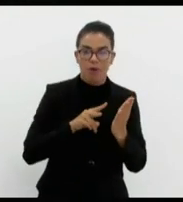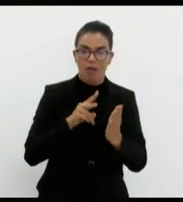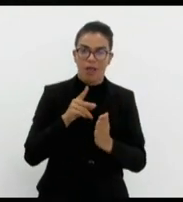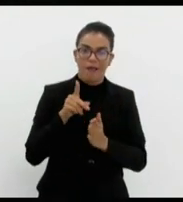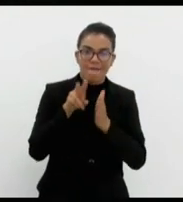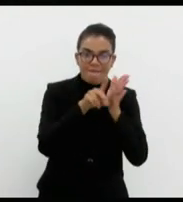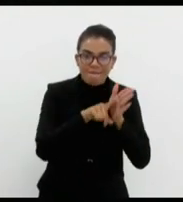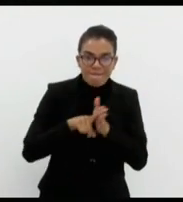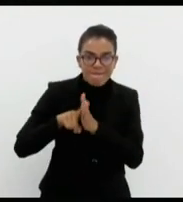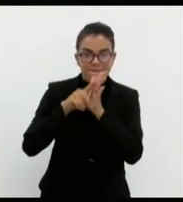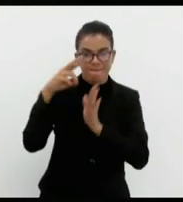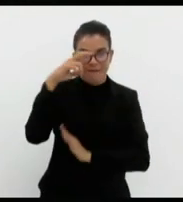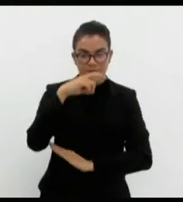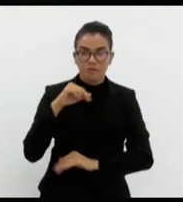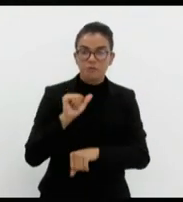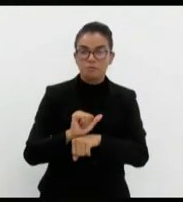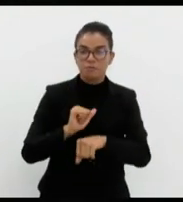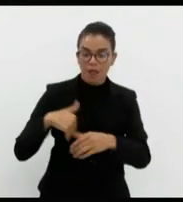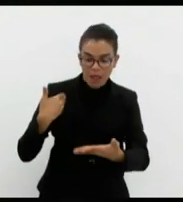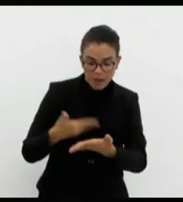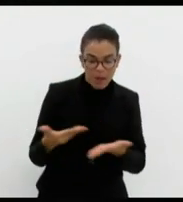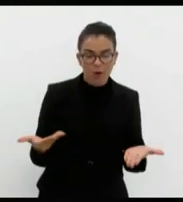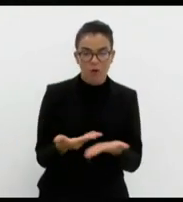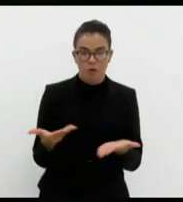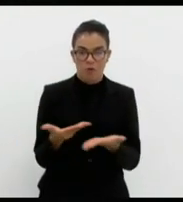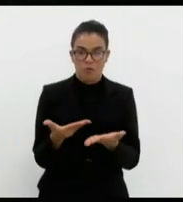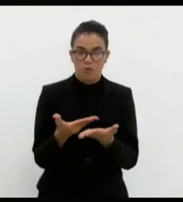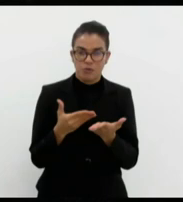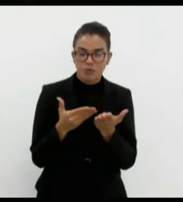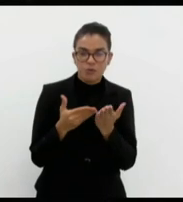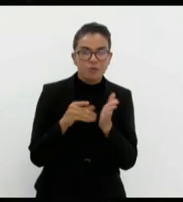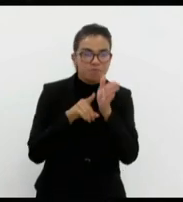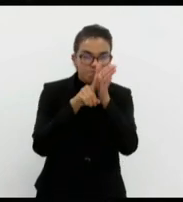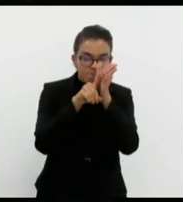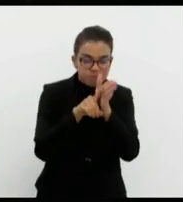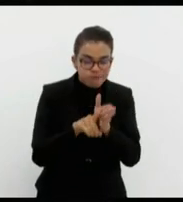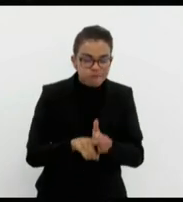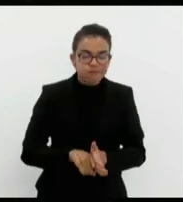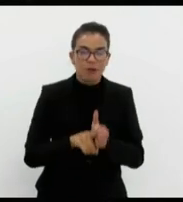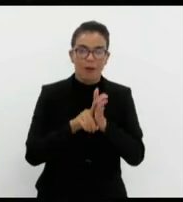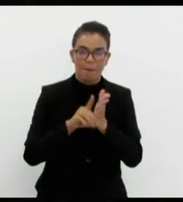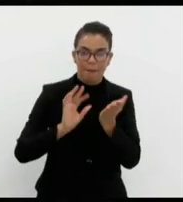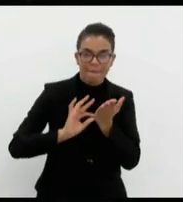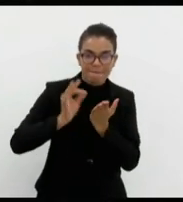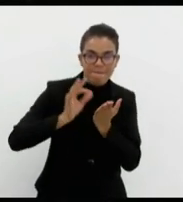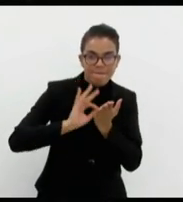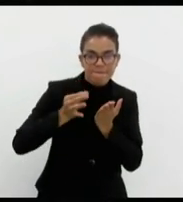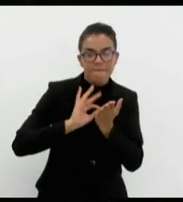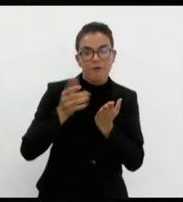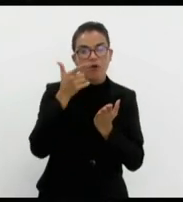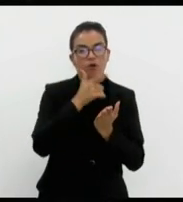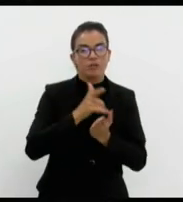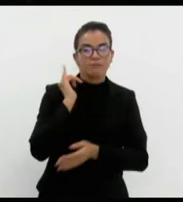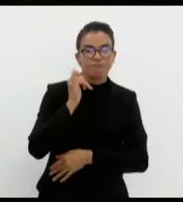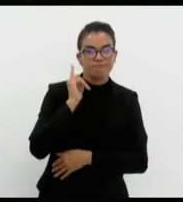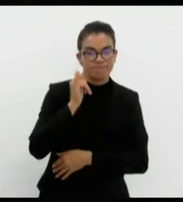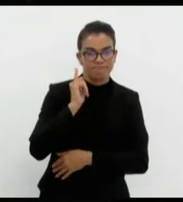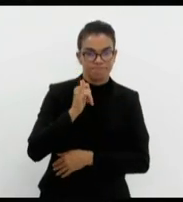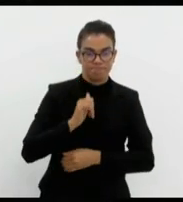Estou aguardando até os dias de hoje o acesso integral das investigações para que eu possa prestar o meu depoimento.